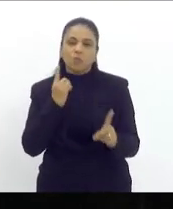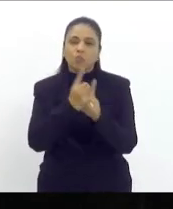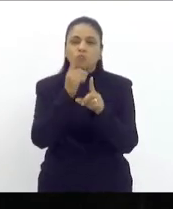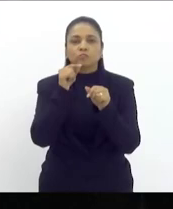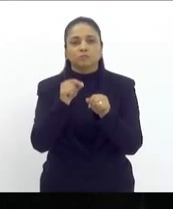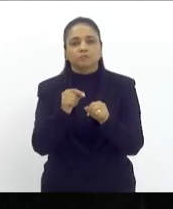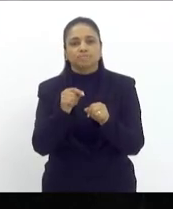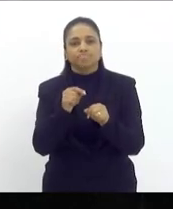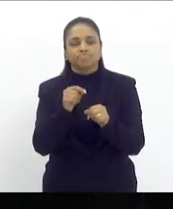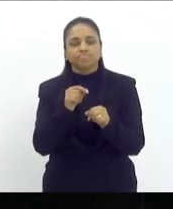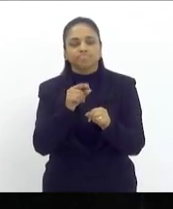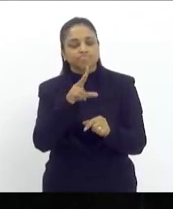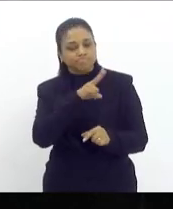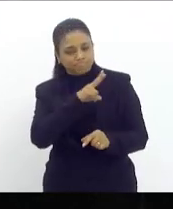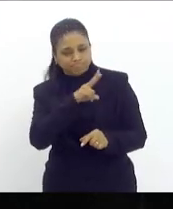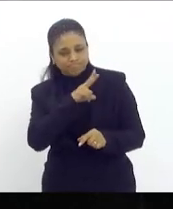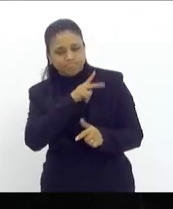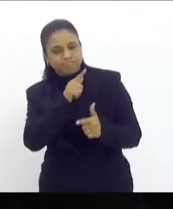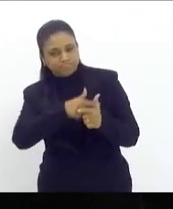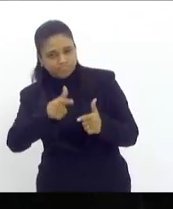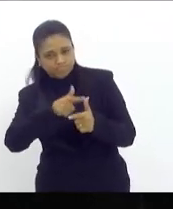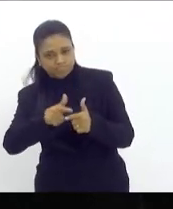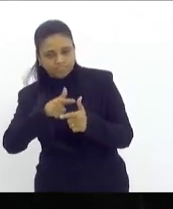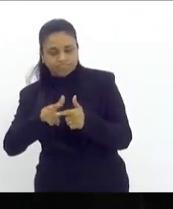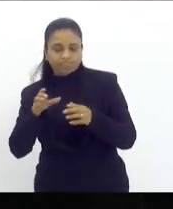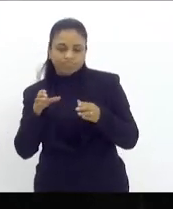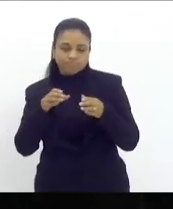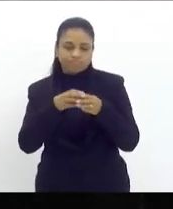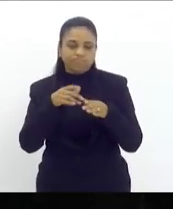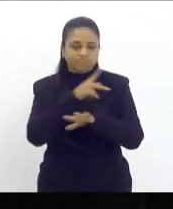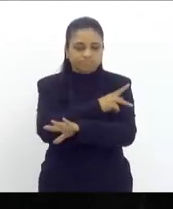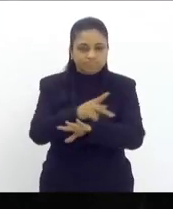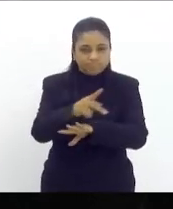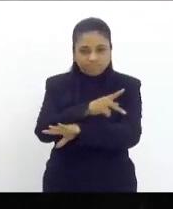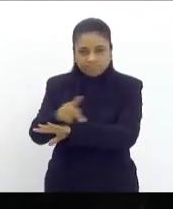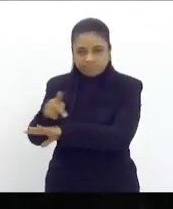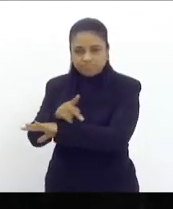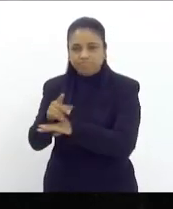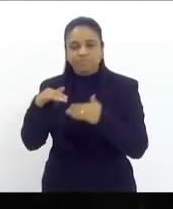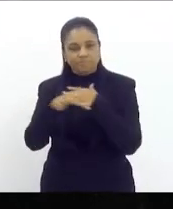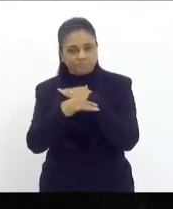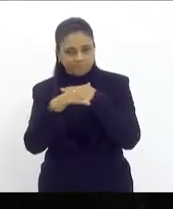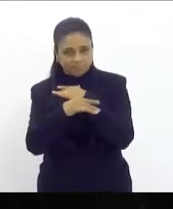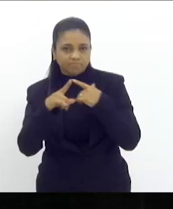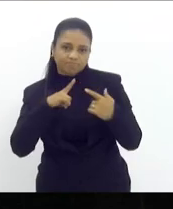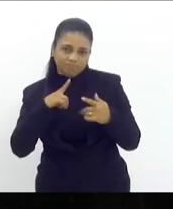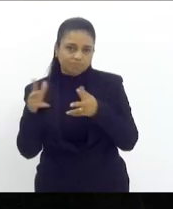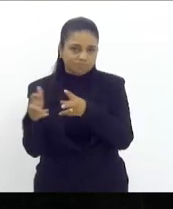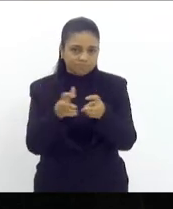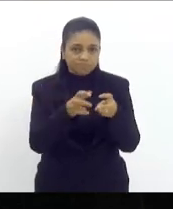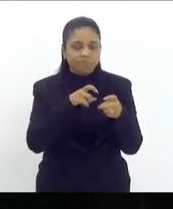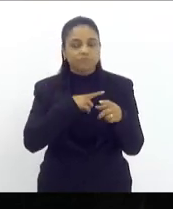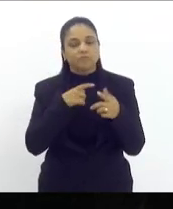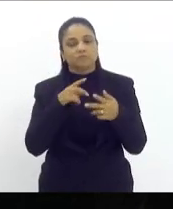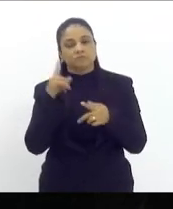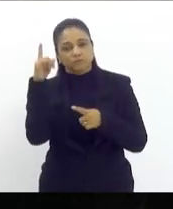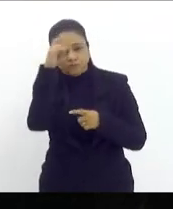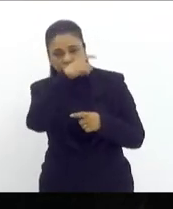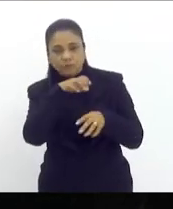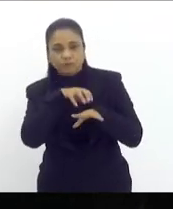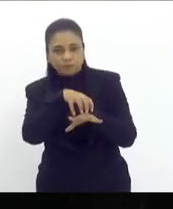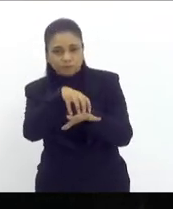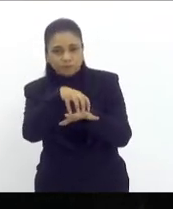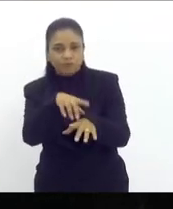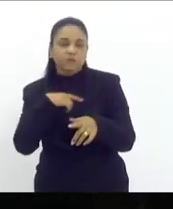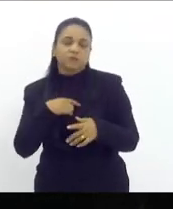cada um com sua particularidade por essas caravanas que tenho feito que é essa dificuldade no transporte público que é o desrespeito das